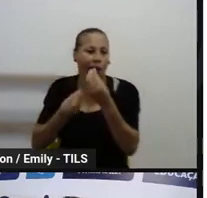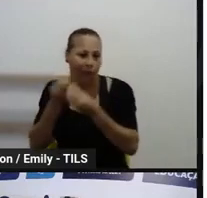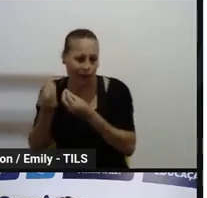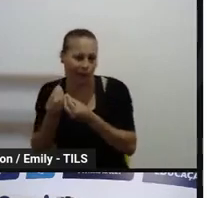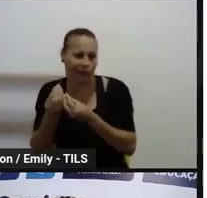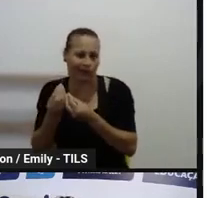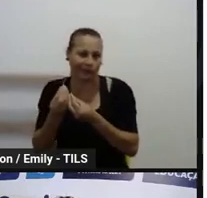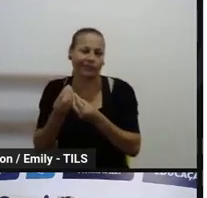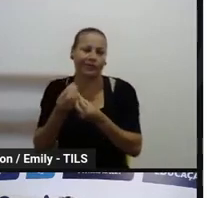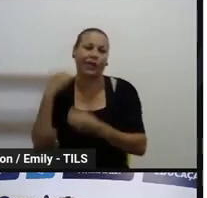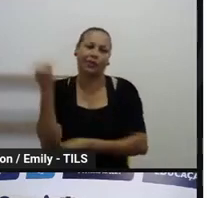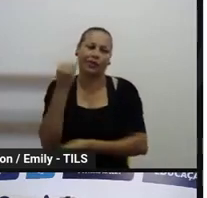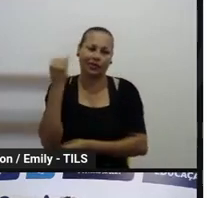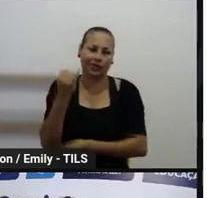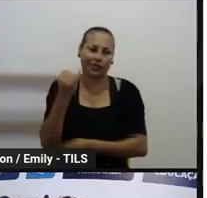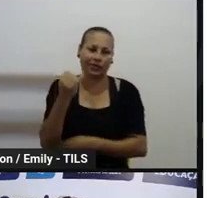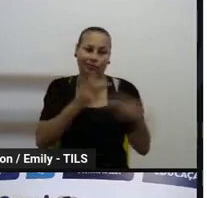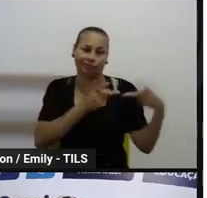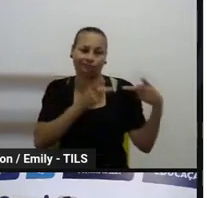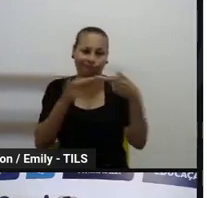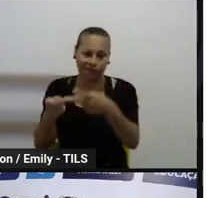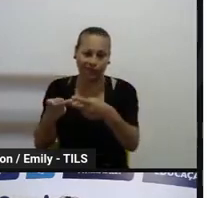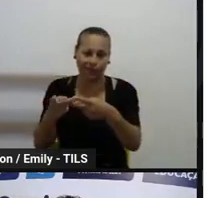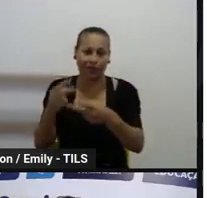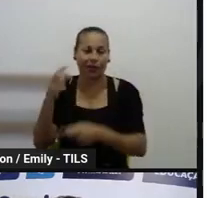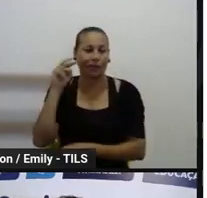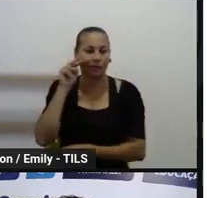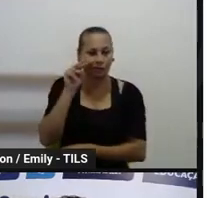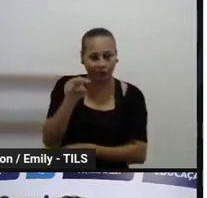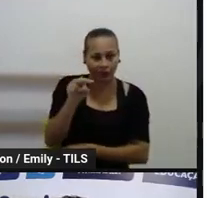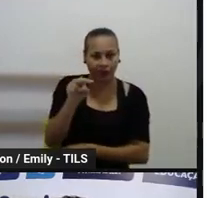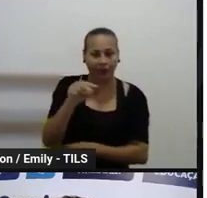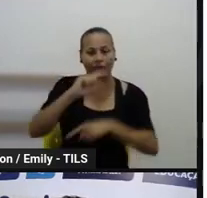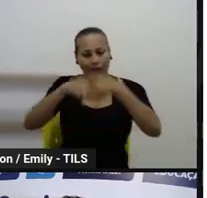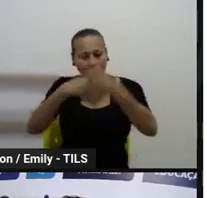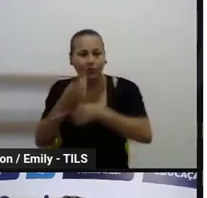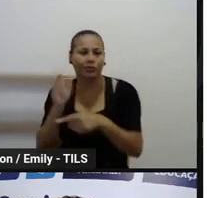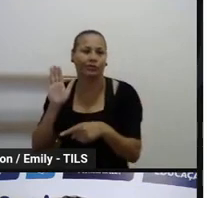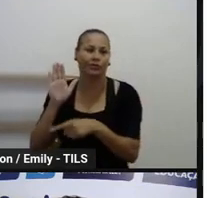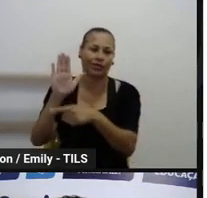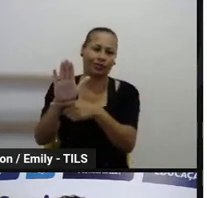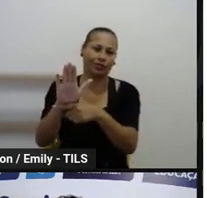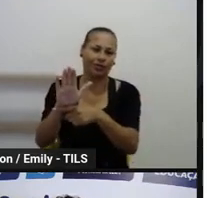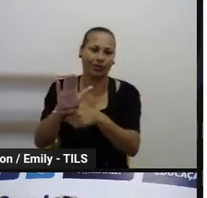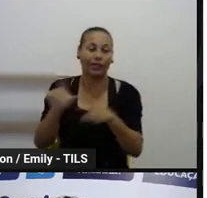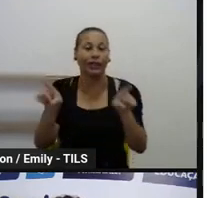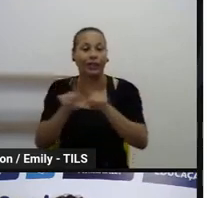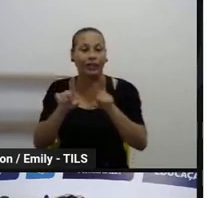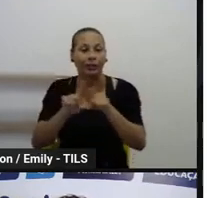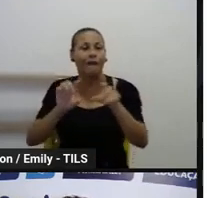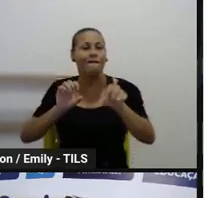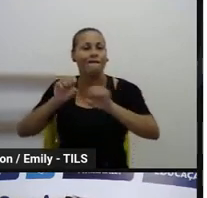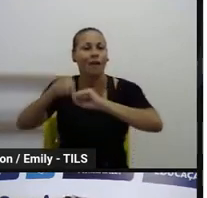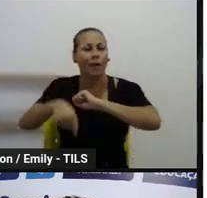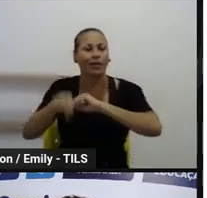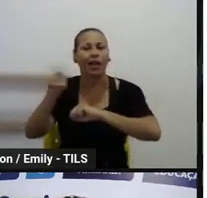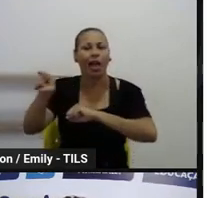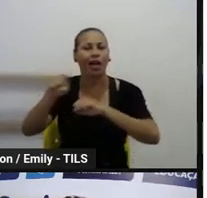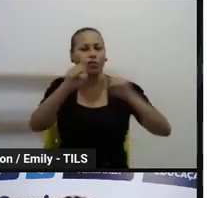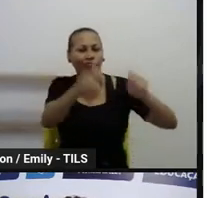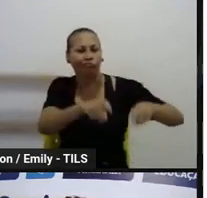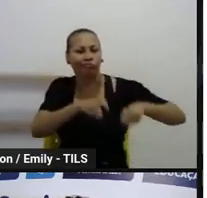também, perguntando sobre formação para a zona rural, que é multissérie.